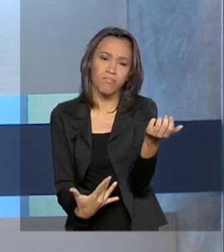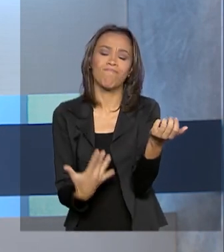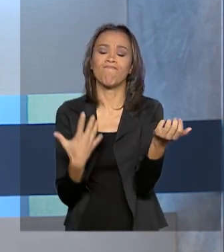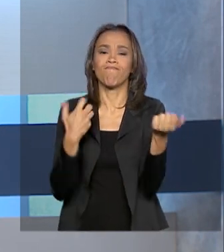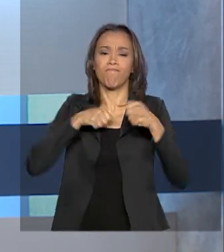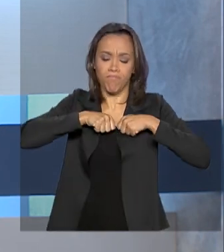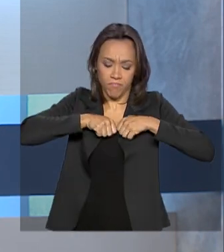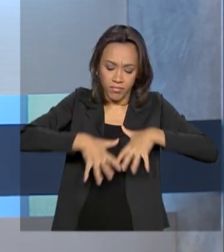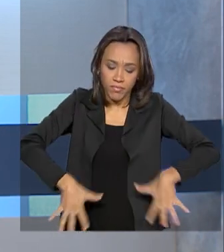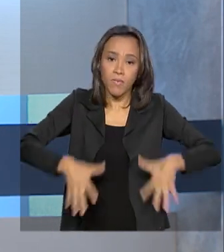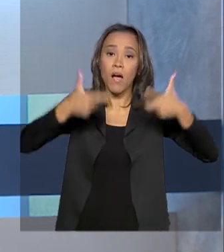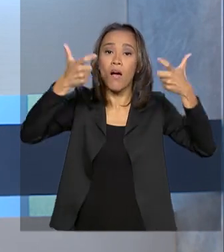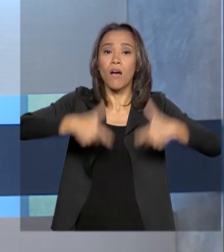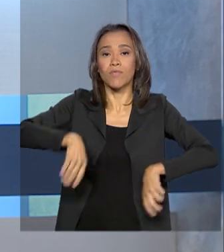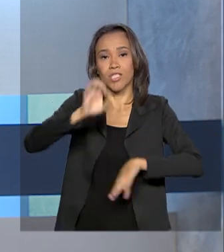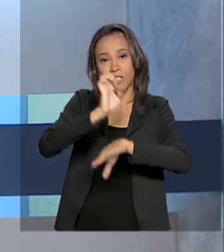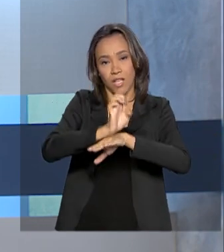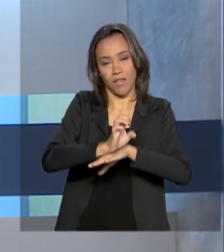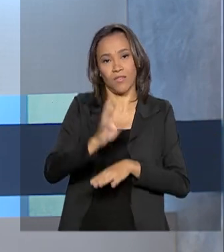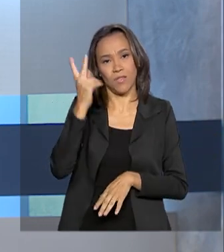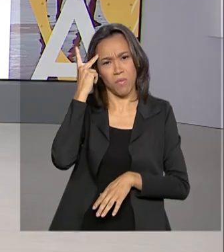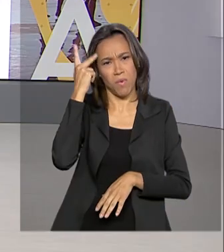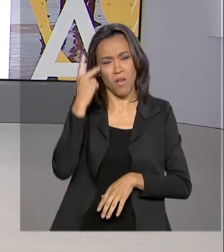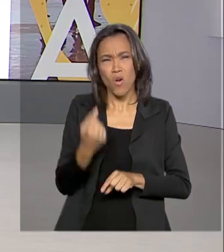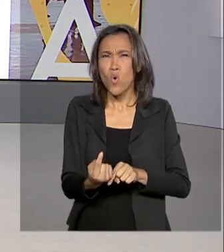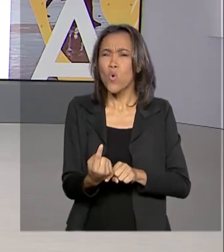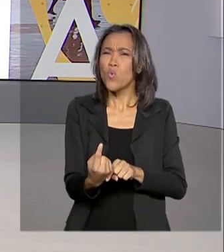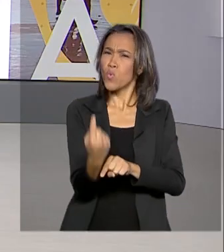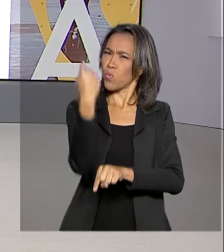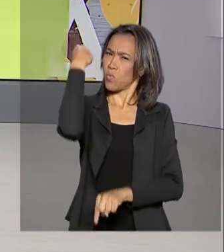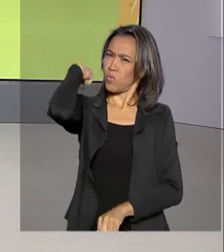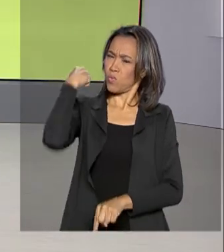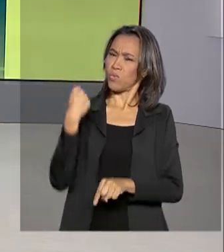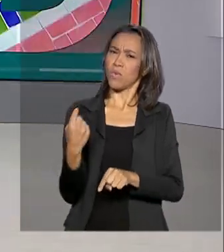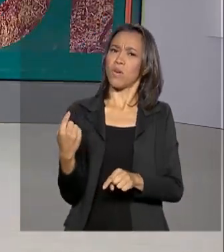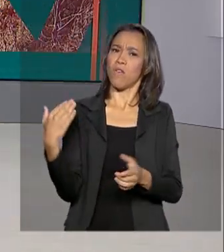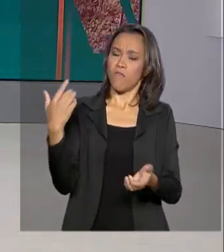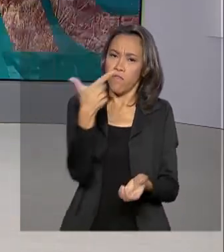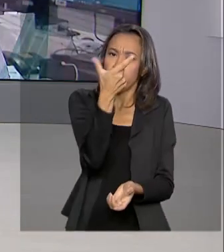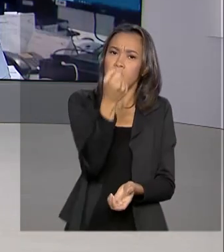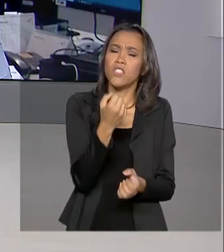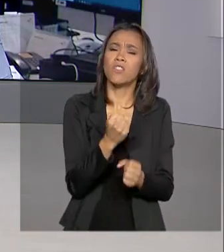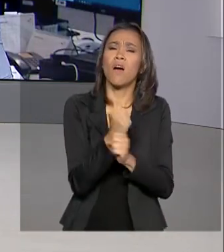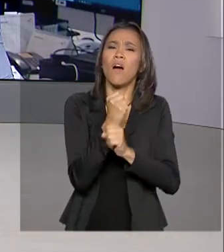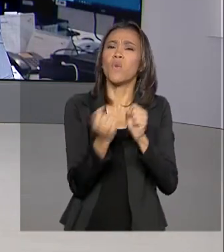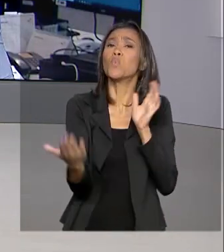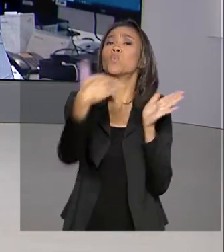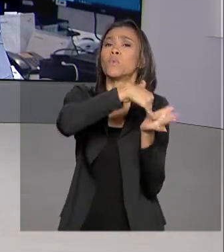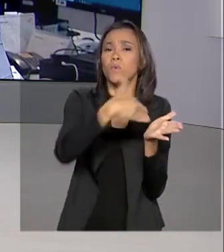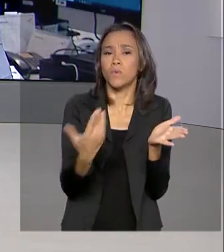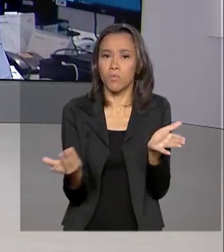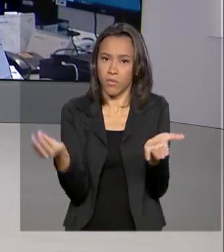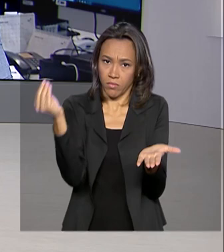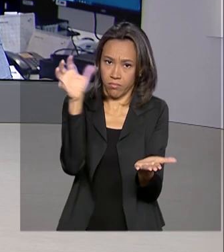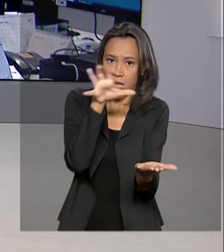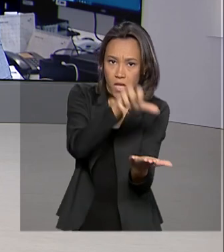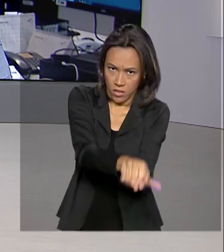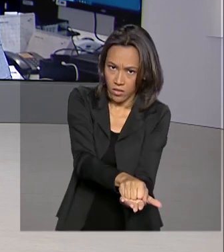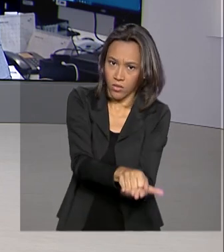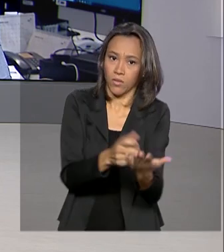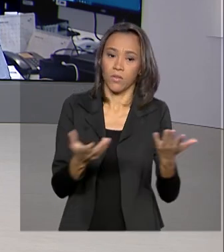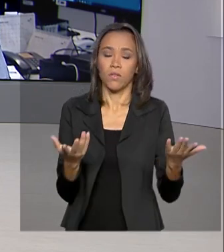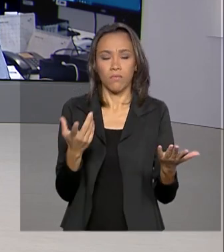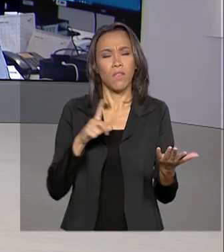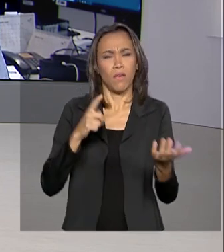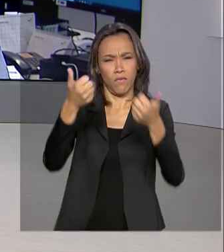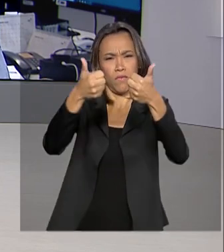relato da doença foi registrado há mais de 20 anos. Nós vamos ao vivo a Capital Paulista conversar com o repórter Dimas Soldi, que tem as